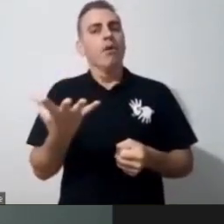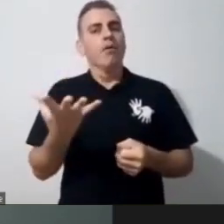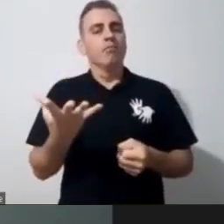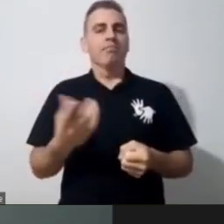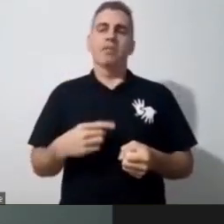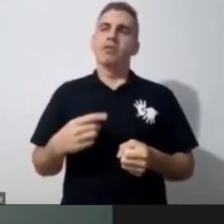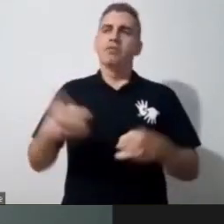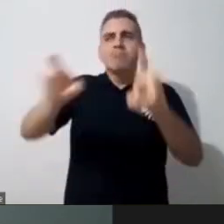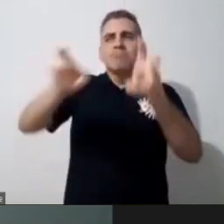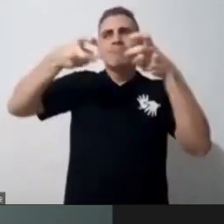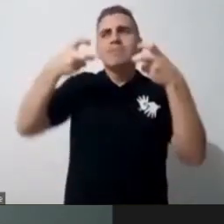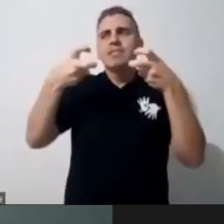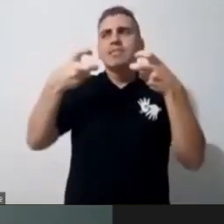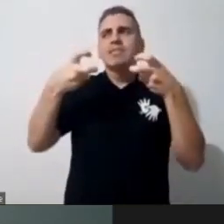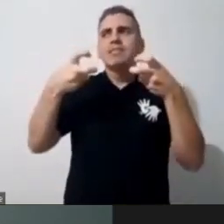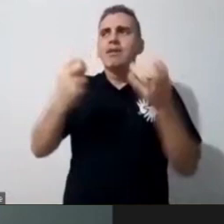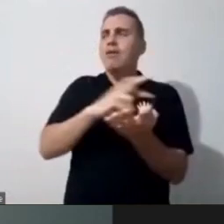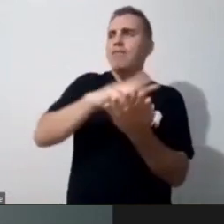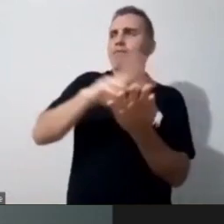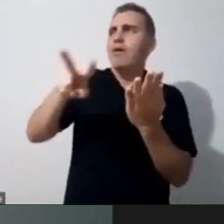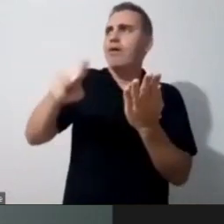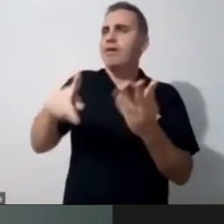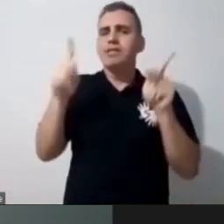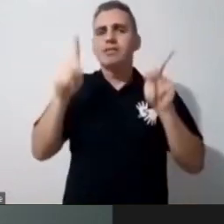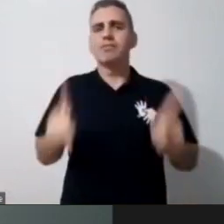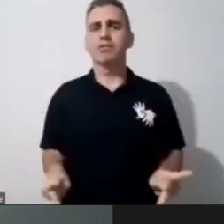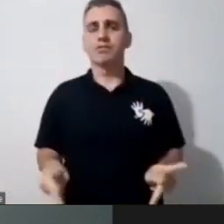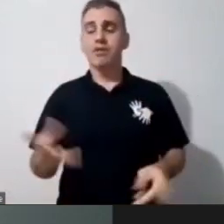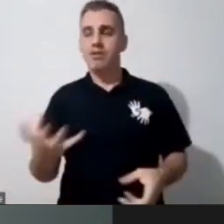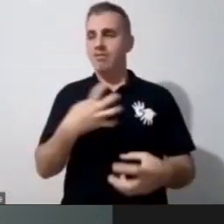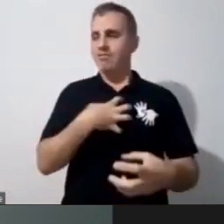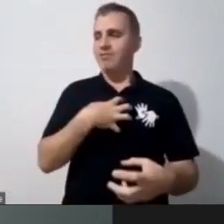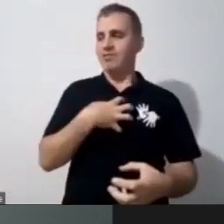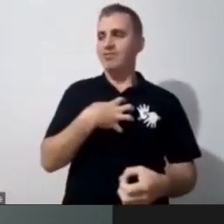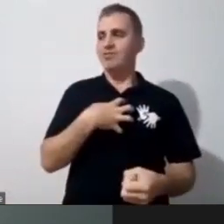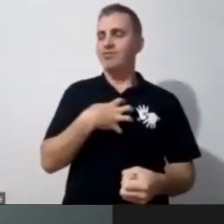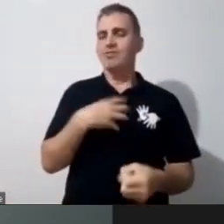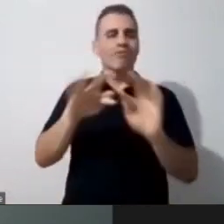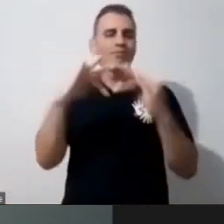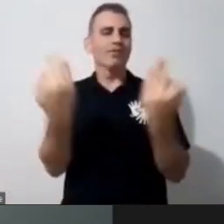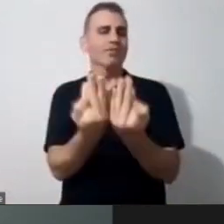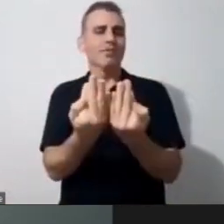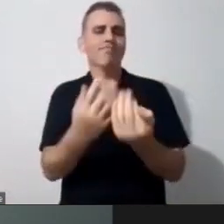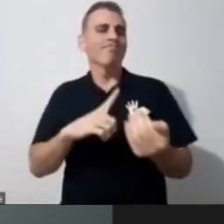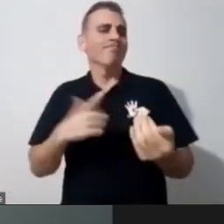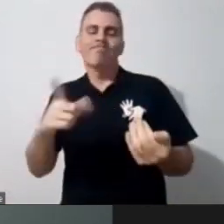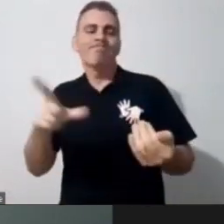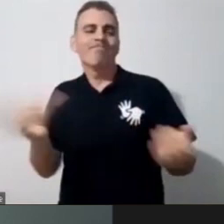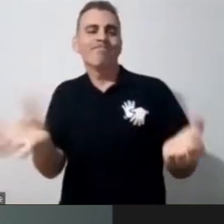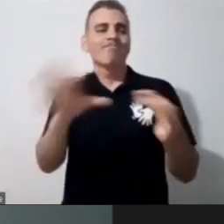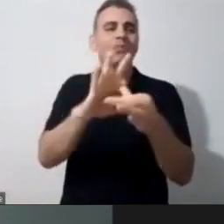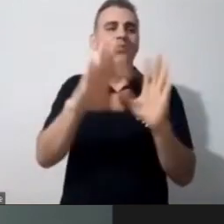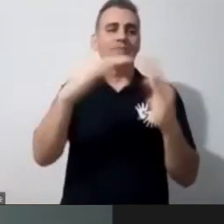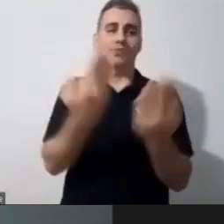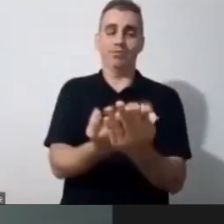muitas pessoas hoje nos trazem no sentido de que as famílias não estão, né, tão conectadas, não estão conseguindo dar